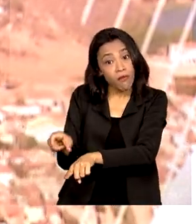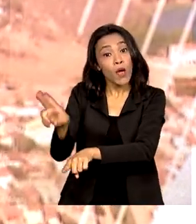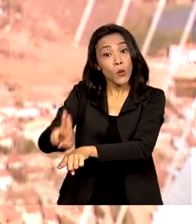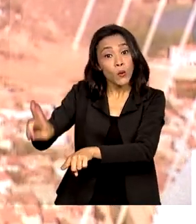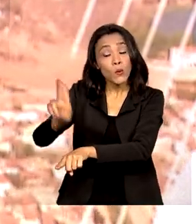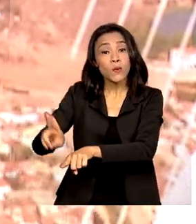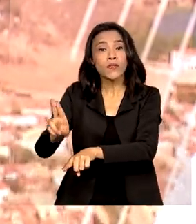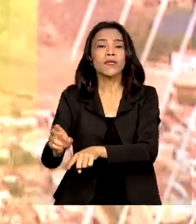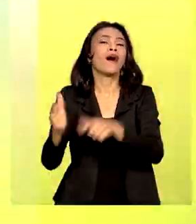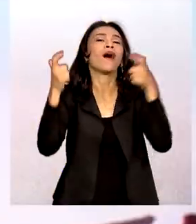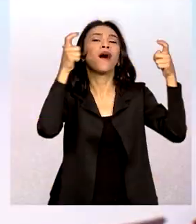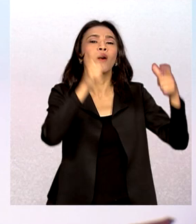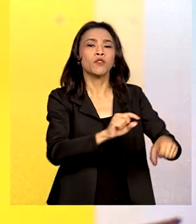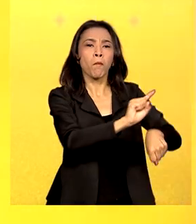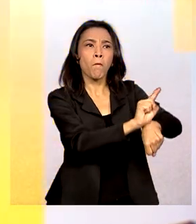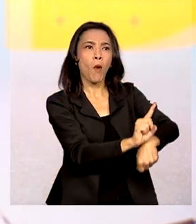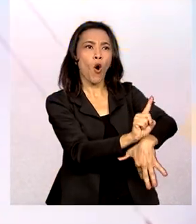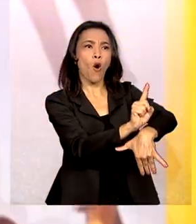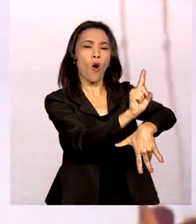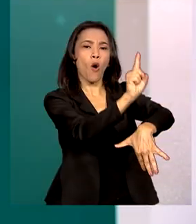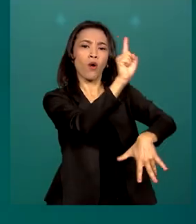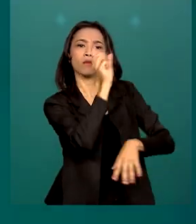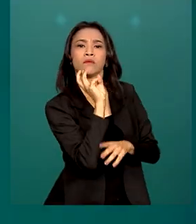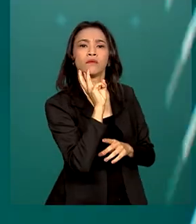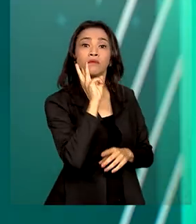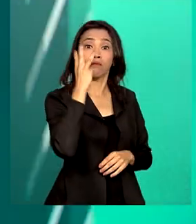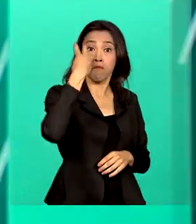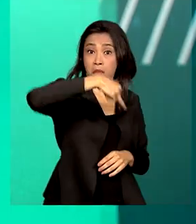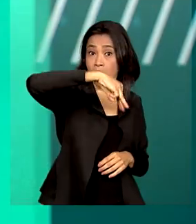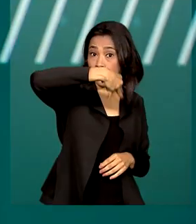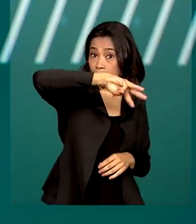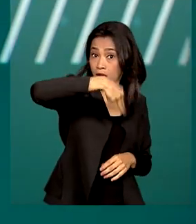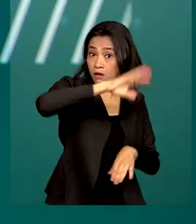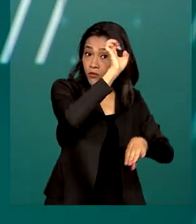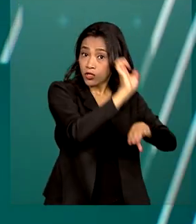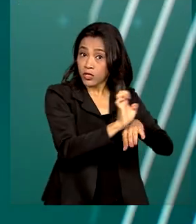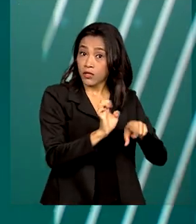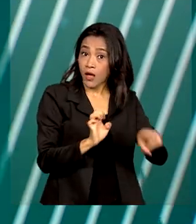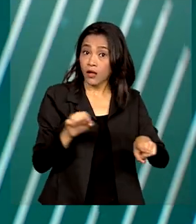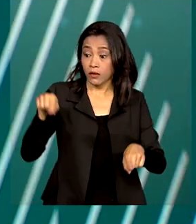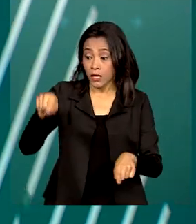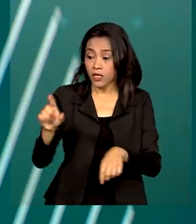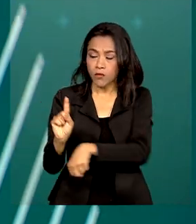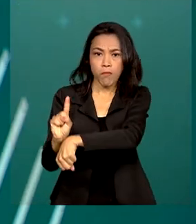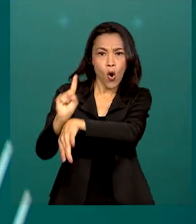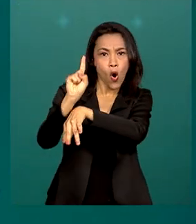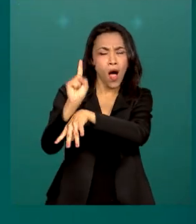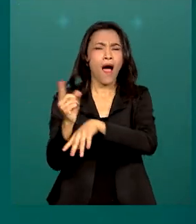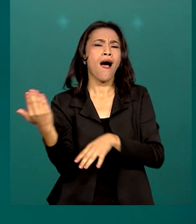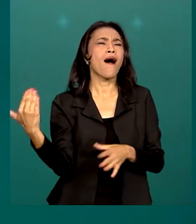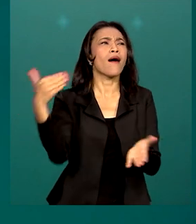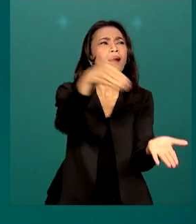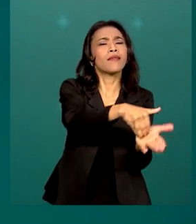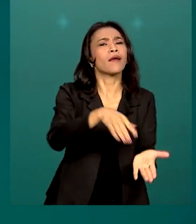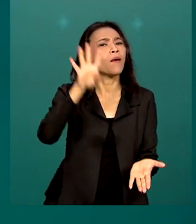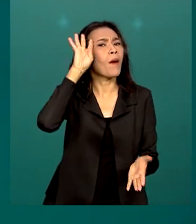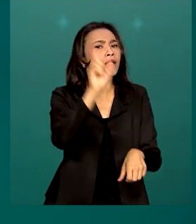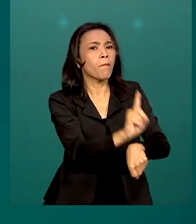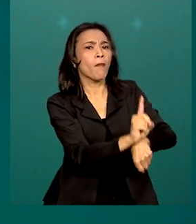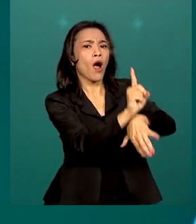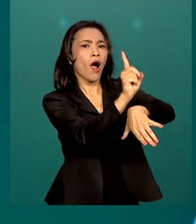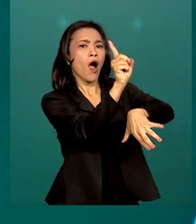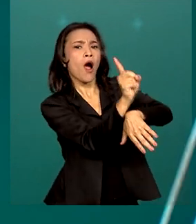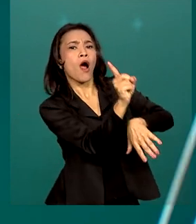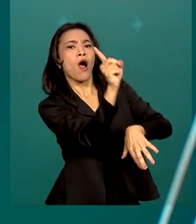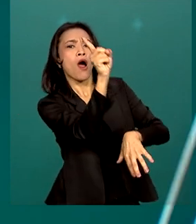base de Alcântara, no Maranhão. A previsão é que um foguete sul-coreano seja lançado até quarta-feira, levando a